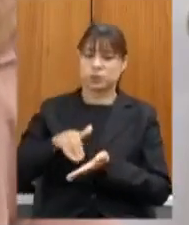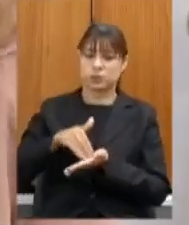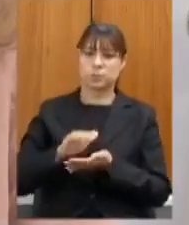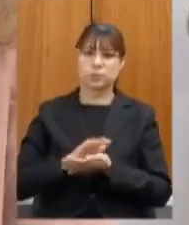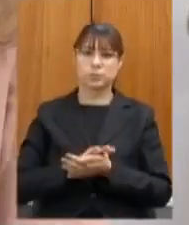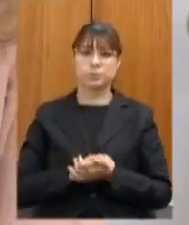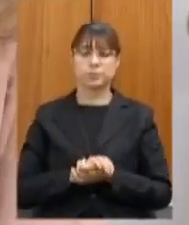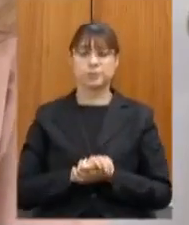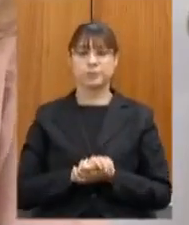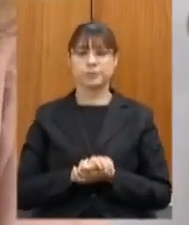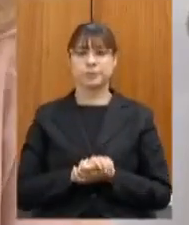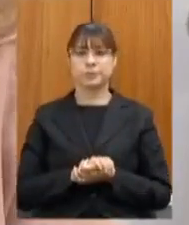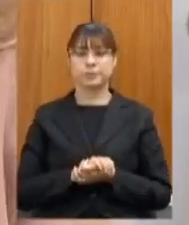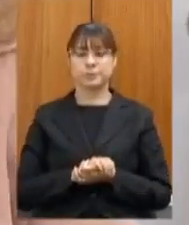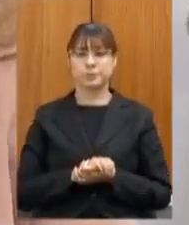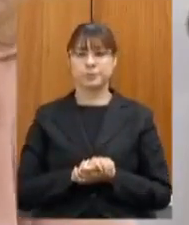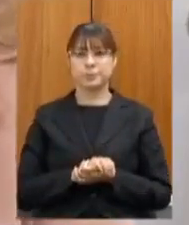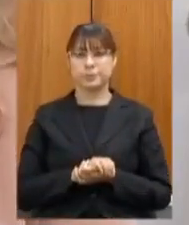secretária